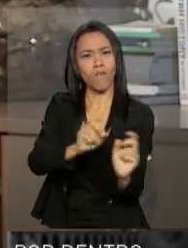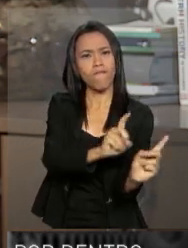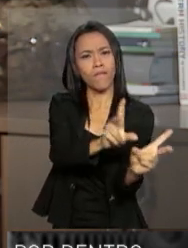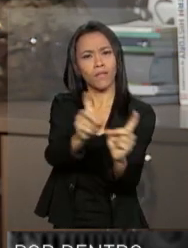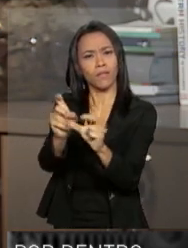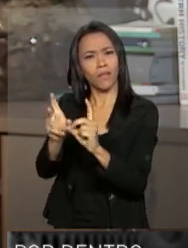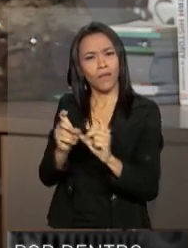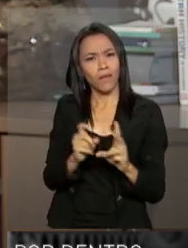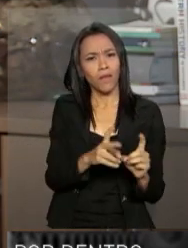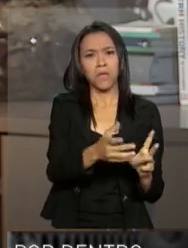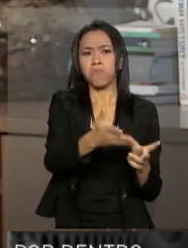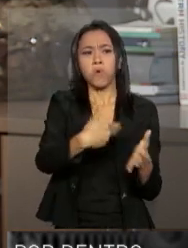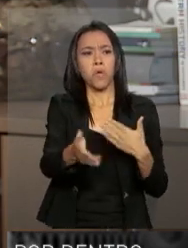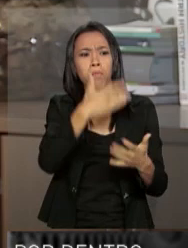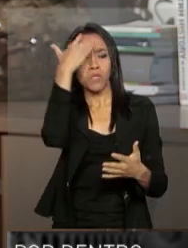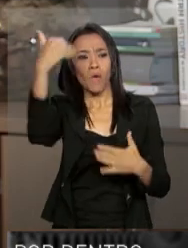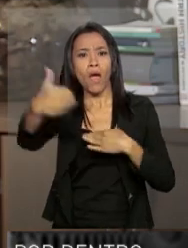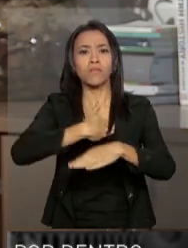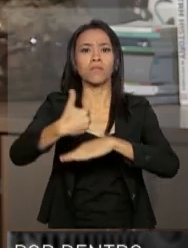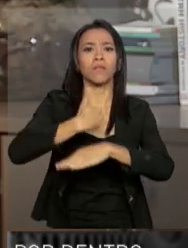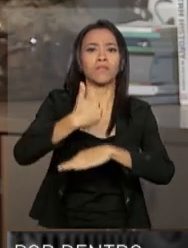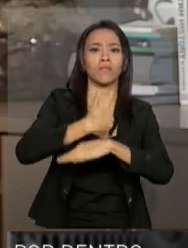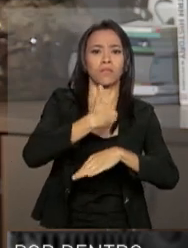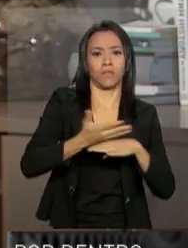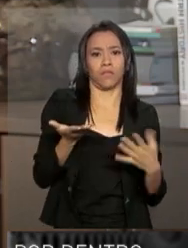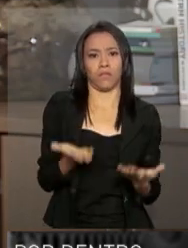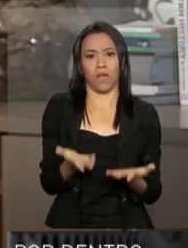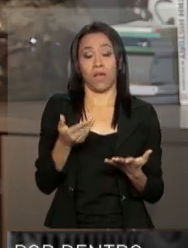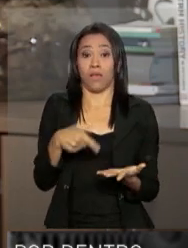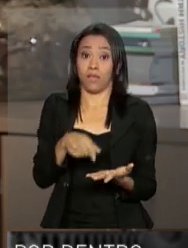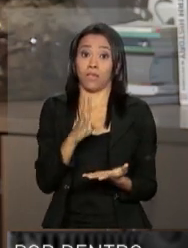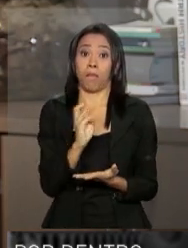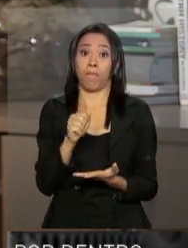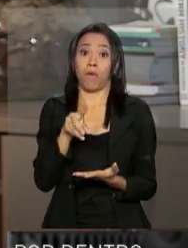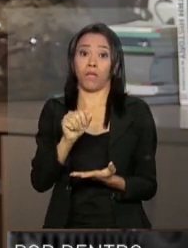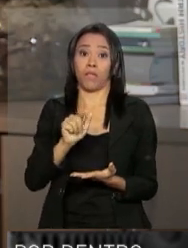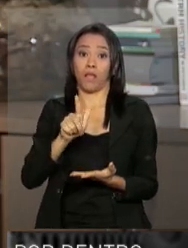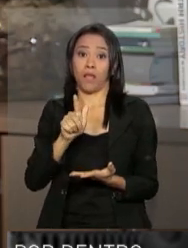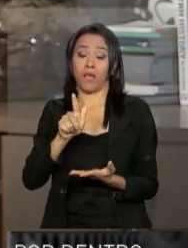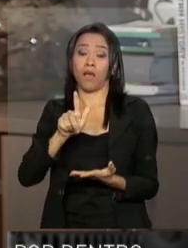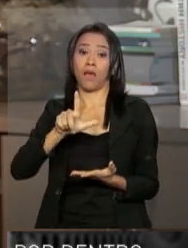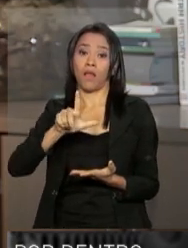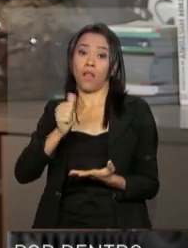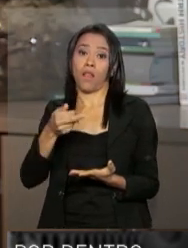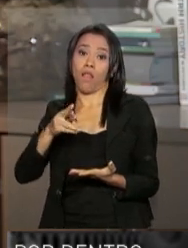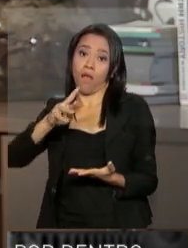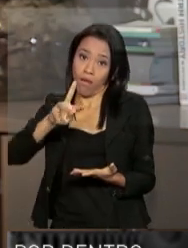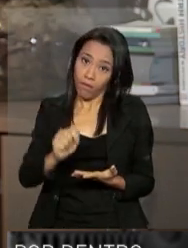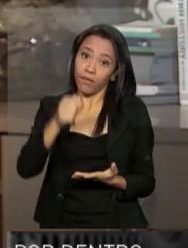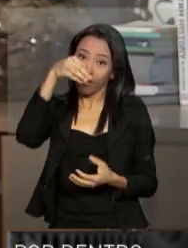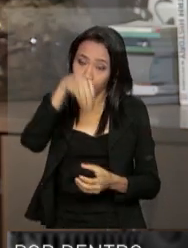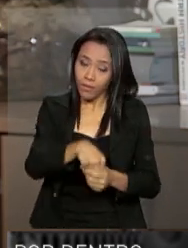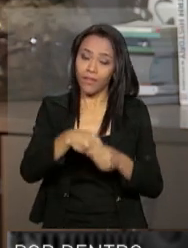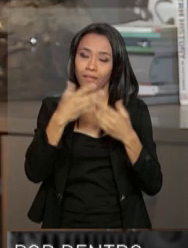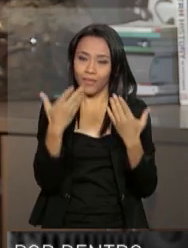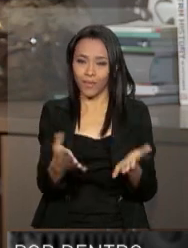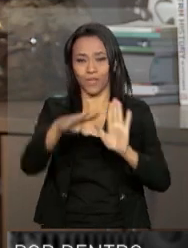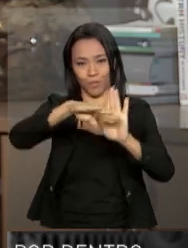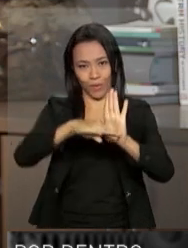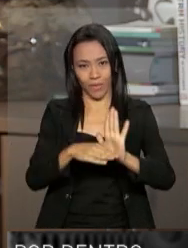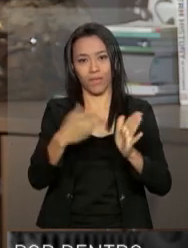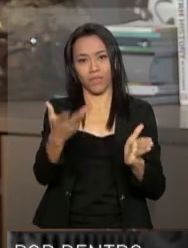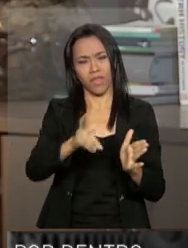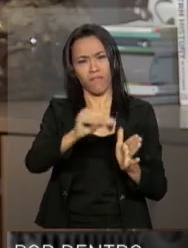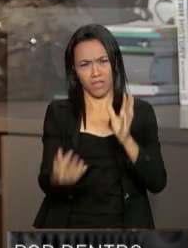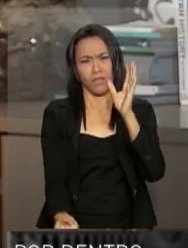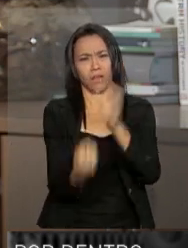está certo, acesso a essa banda larga e a outros serviços que são realizados dentro desse programa, que é do satélite geoestacionário. Que